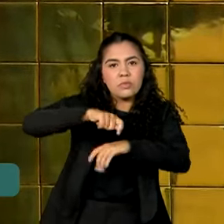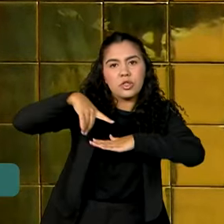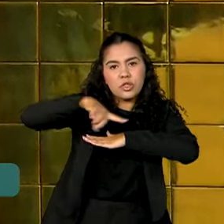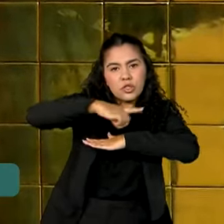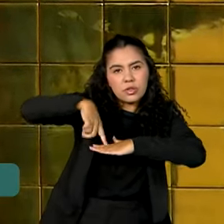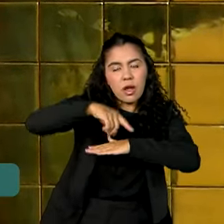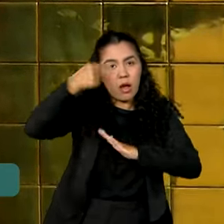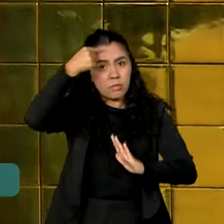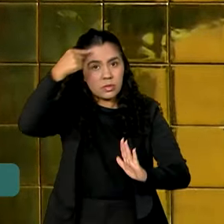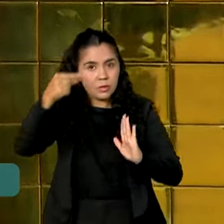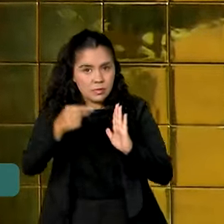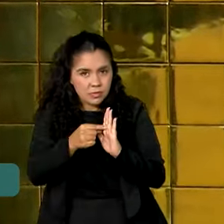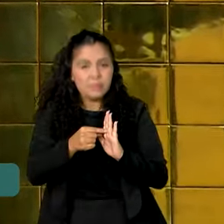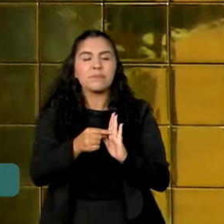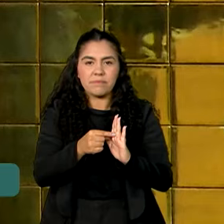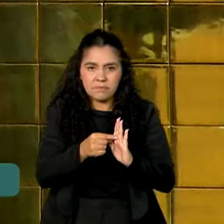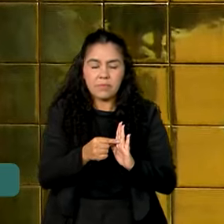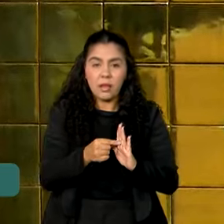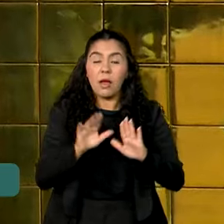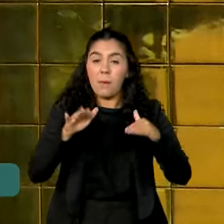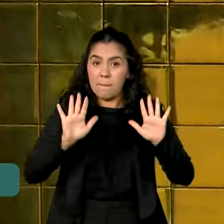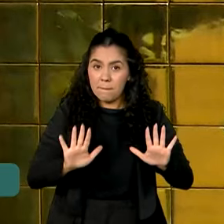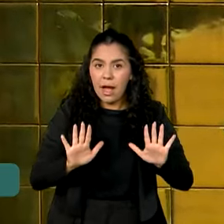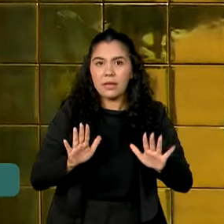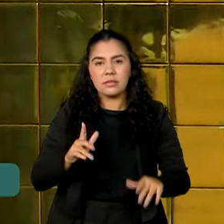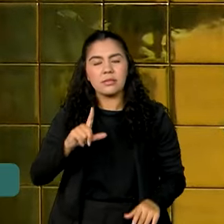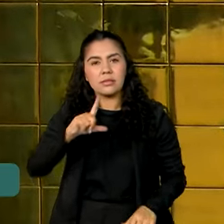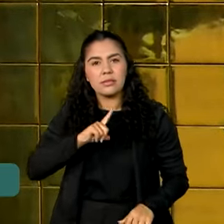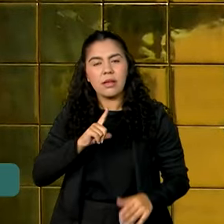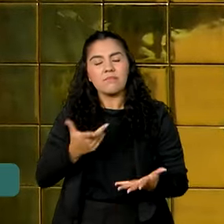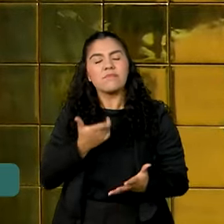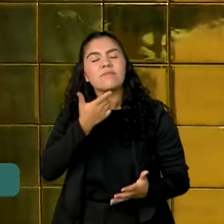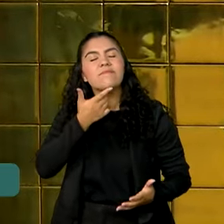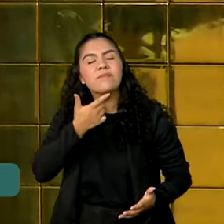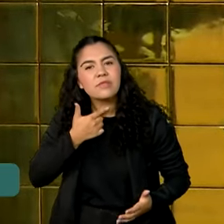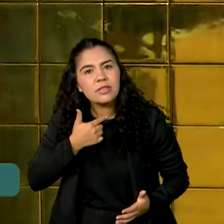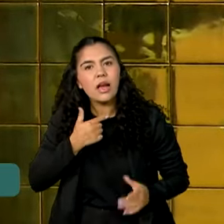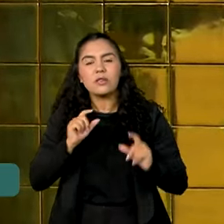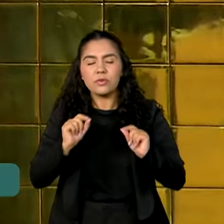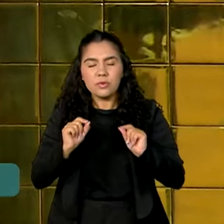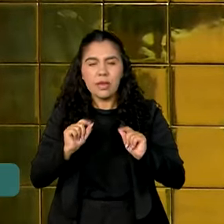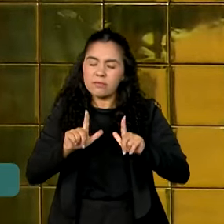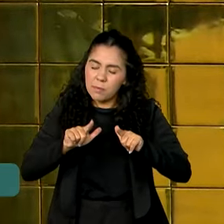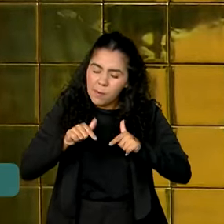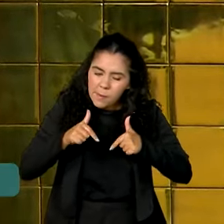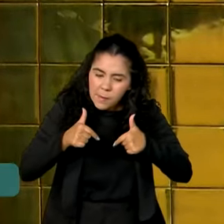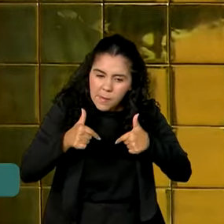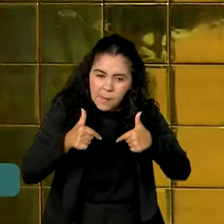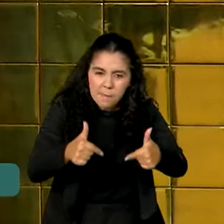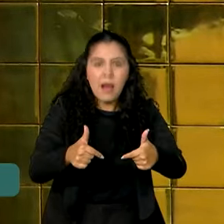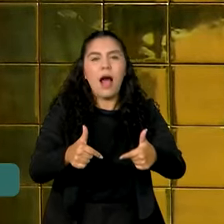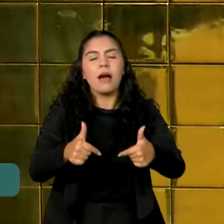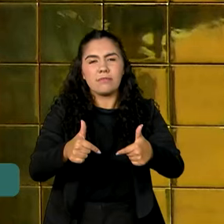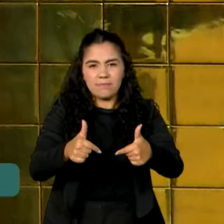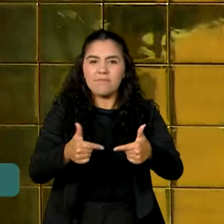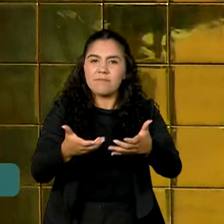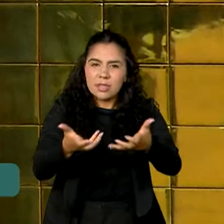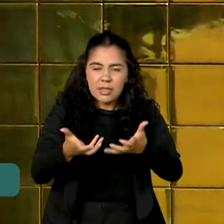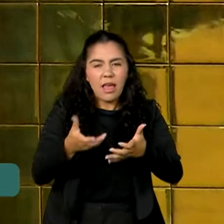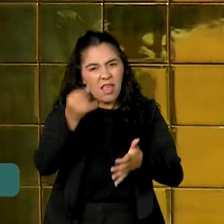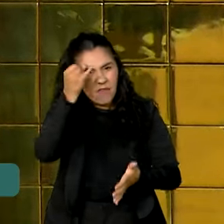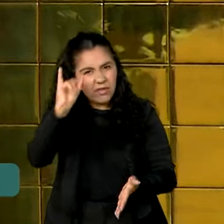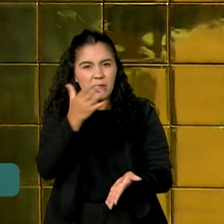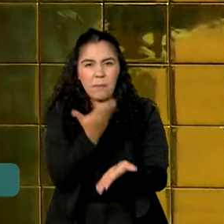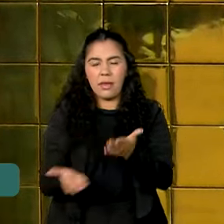e mineração verde. Com a vontade de não deixar nenhuma hora desperdiçada, vamos